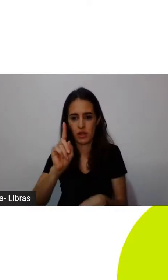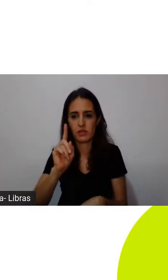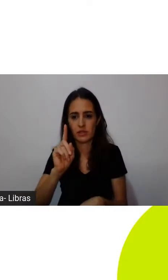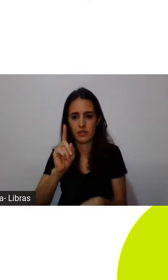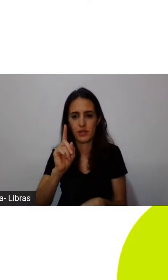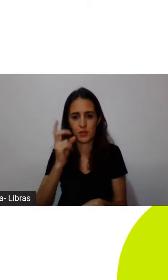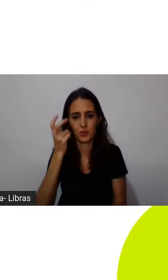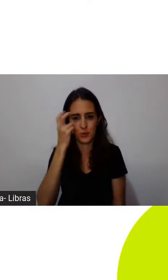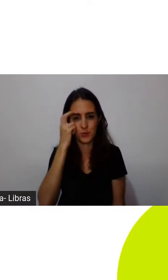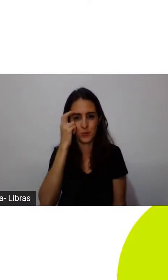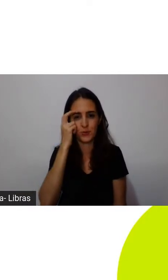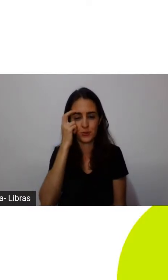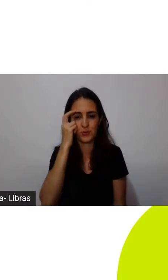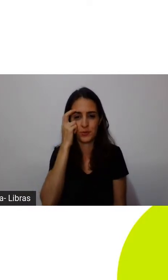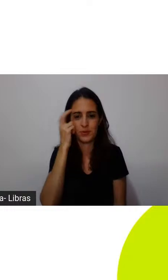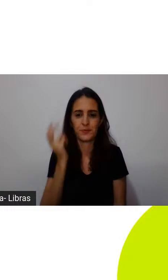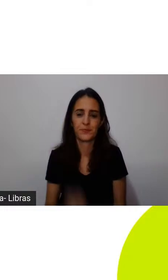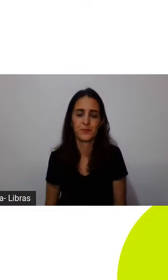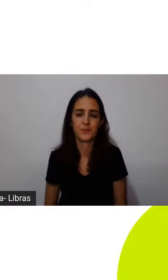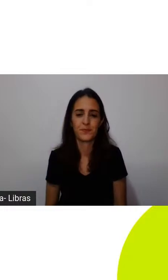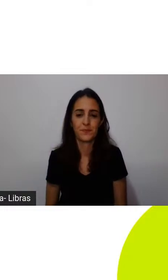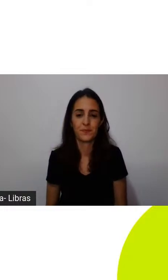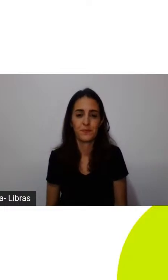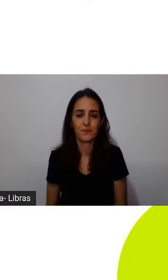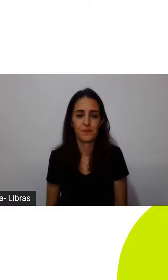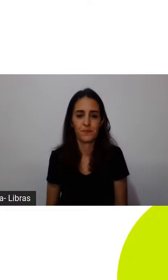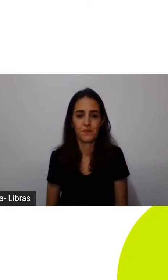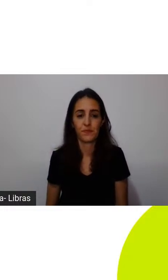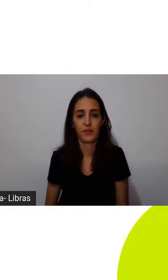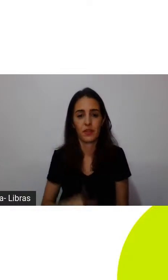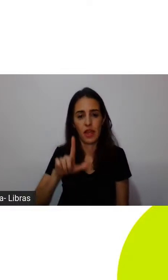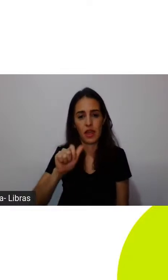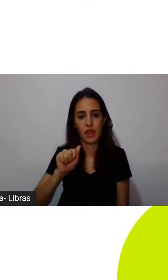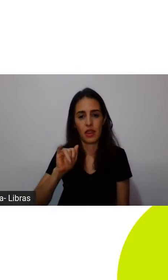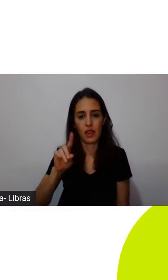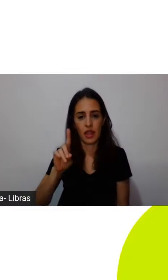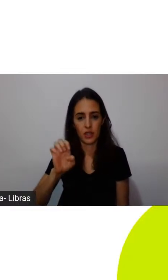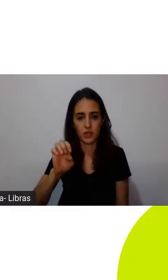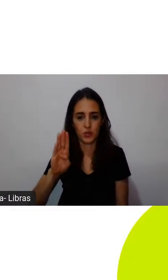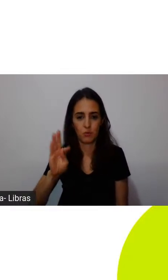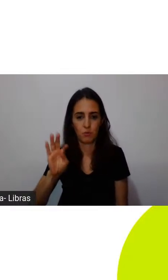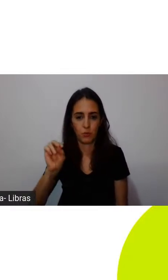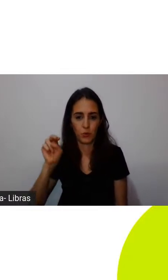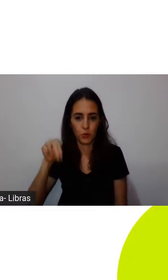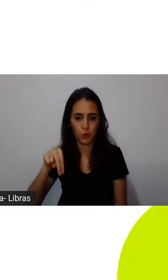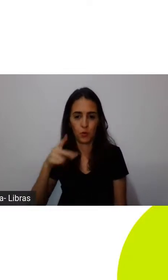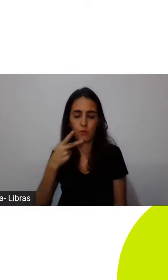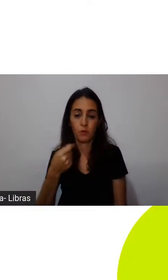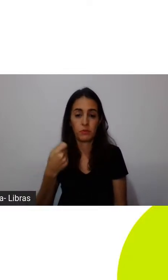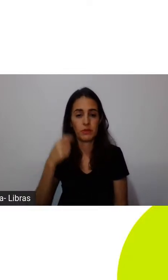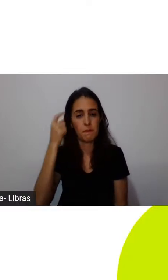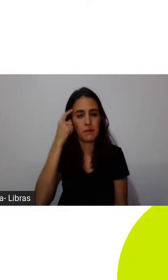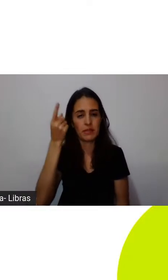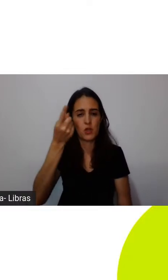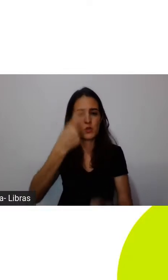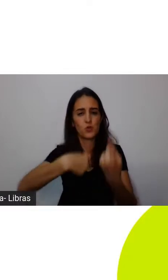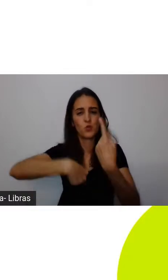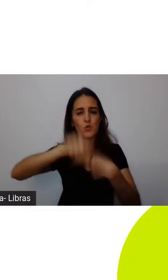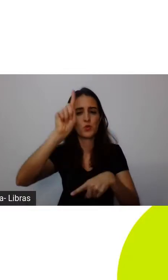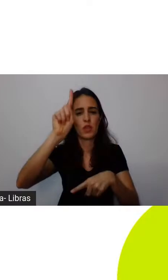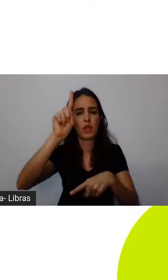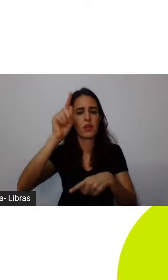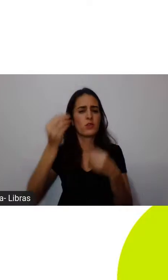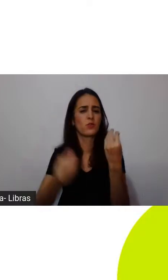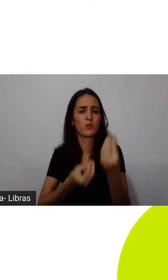tipo de sucesso. Segundo Alain de Buton a gente teria que pensar uma versão mais gentil do sucesso com a gente